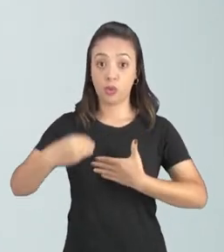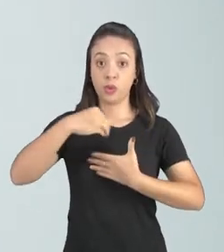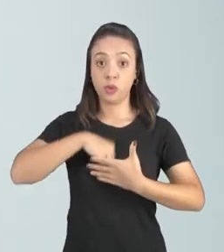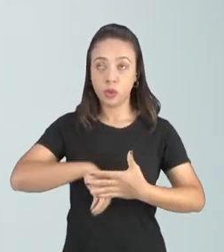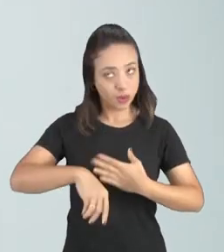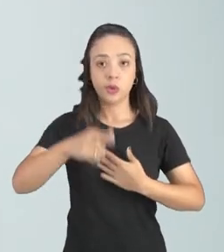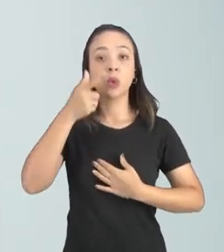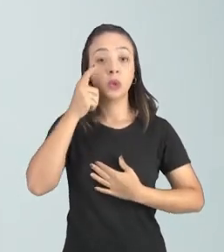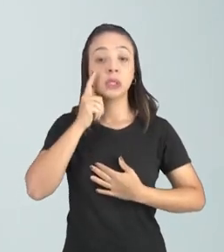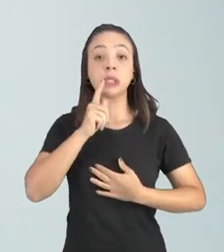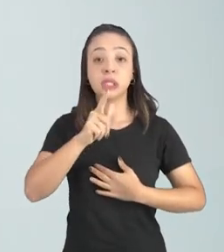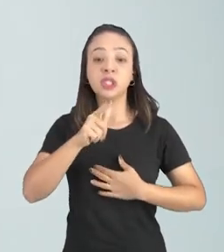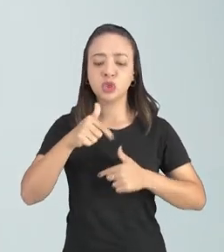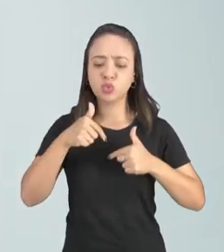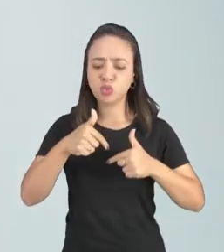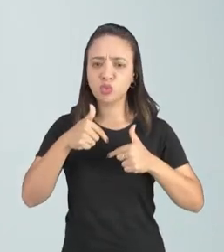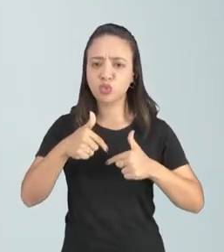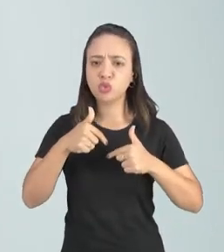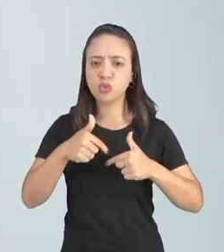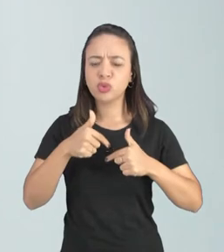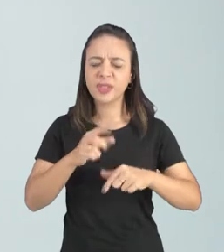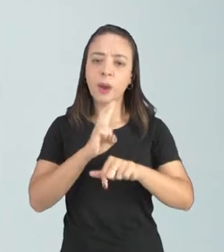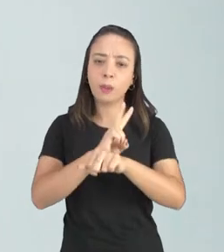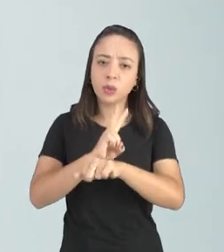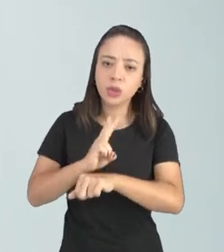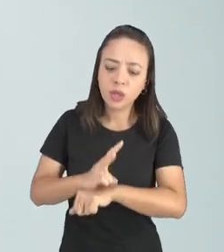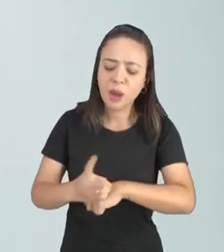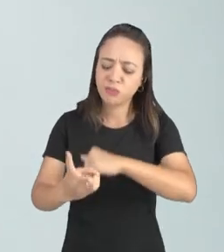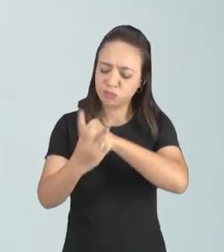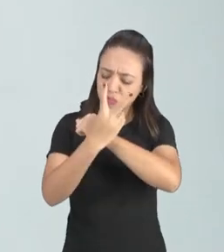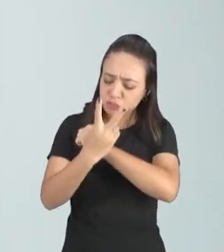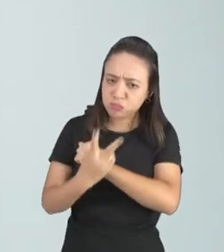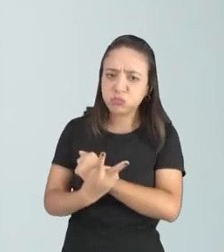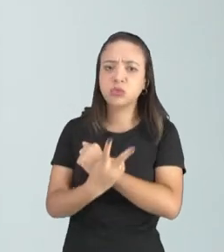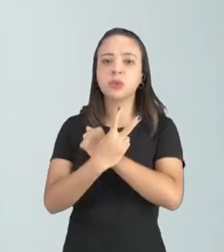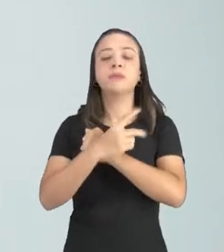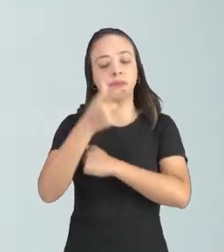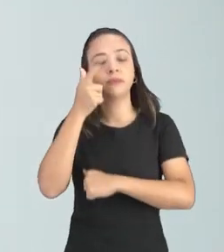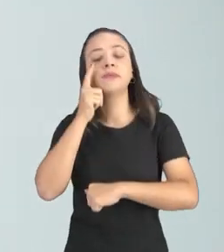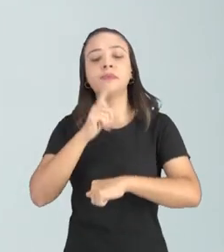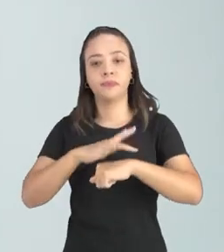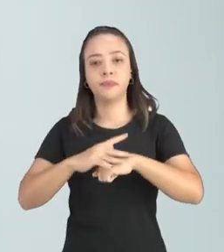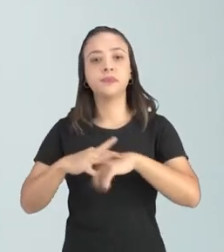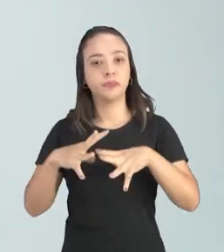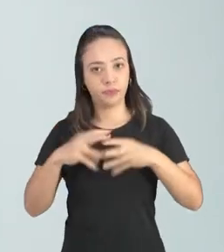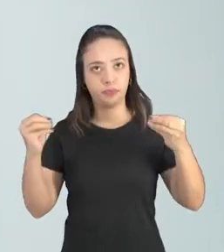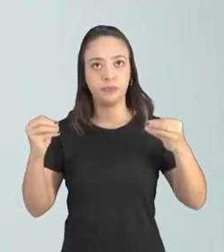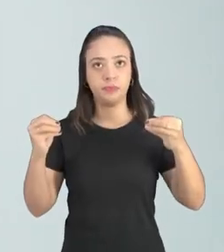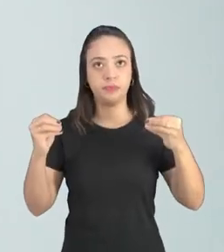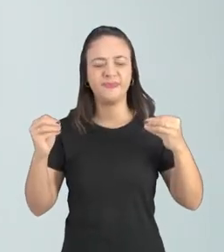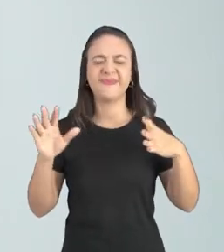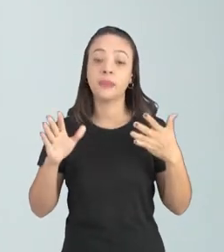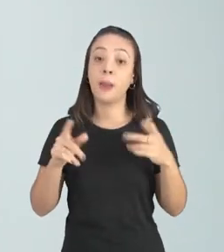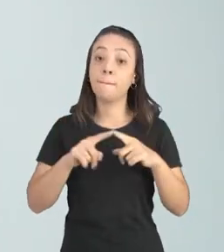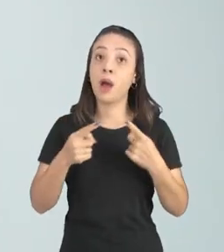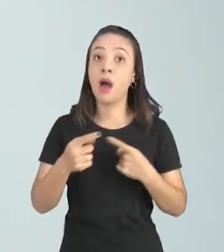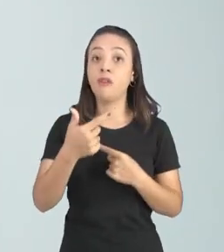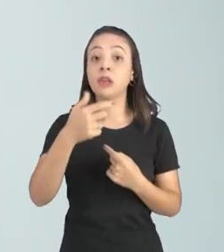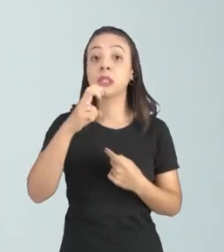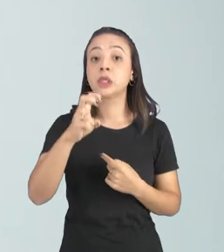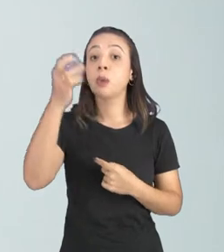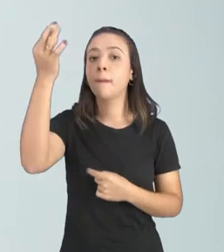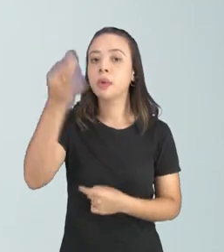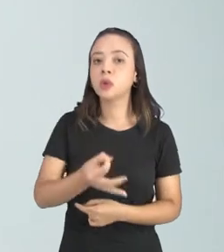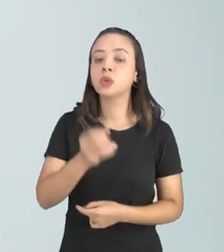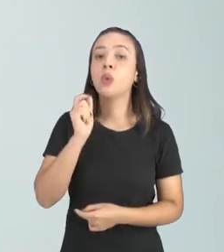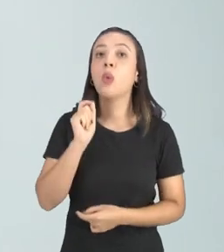conseguia conter essa infecção e ele curava-se né 25 ou desse cronificavam o que que